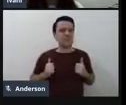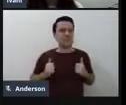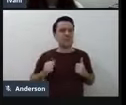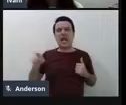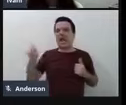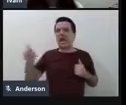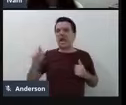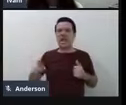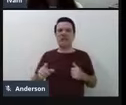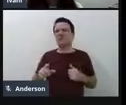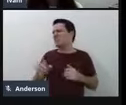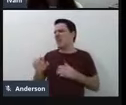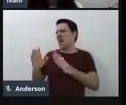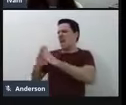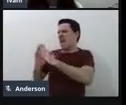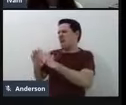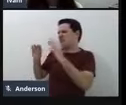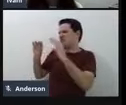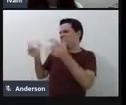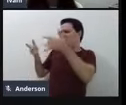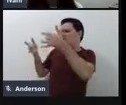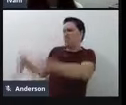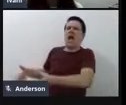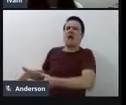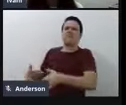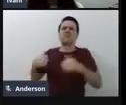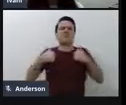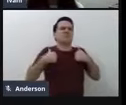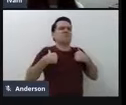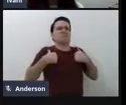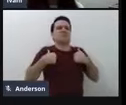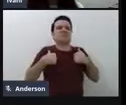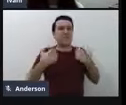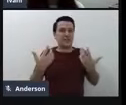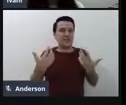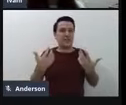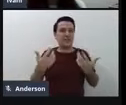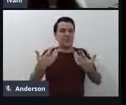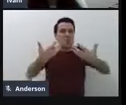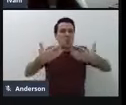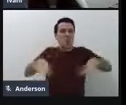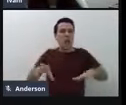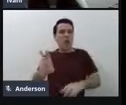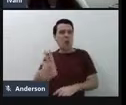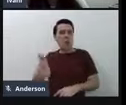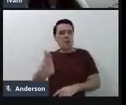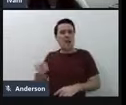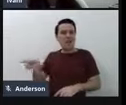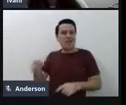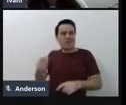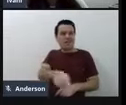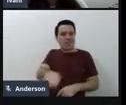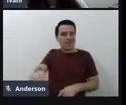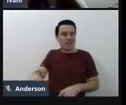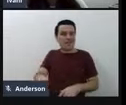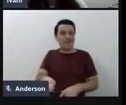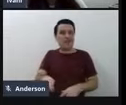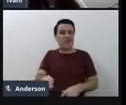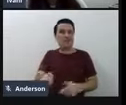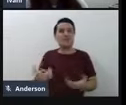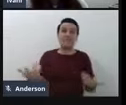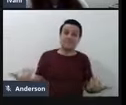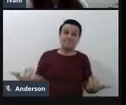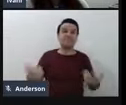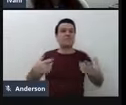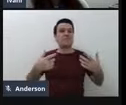propósito, enfim, né, iam aparecer desculpas porque ele não está, ele não está confortável com o uso desse recurso,